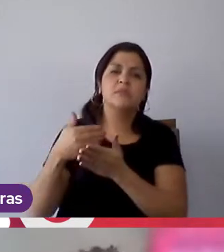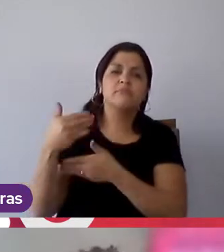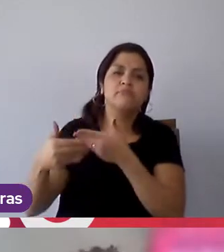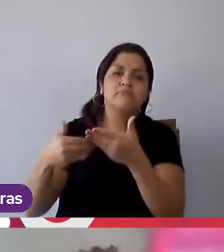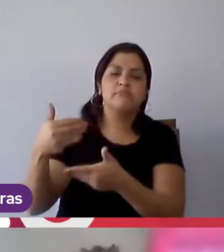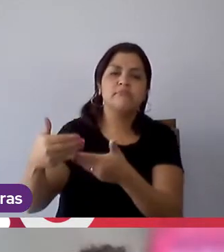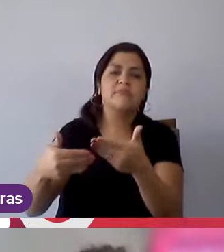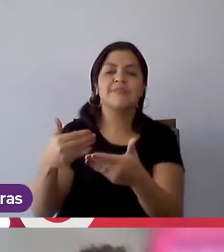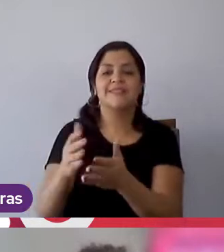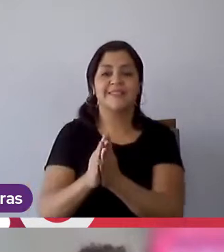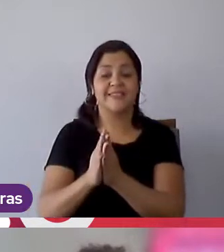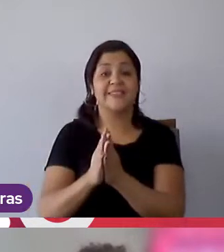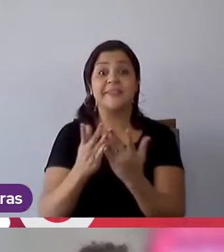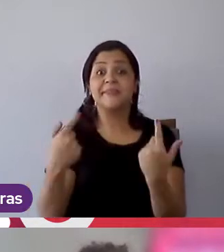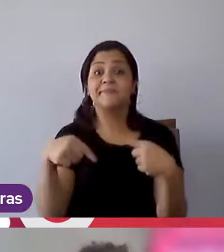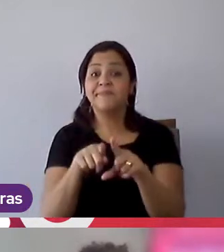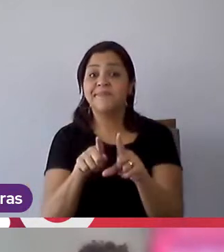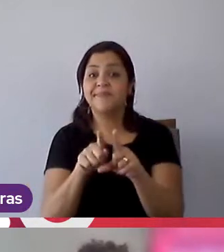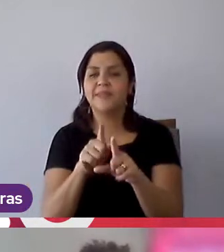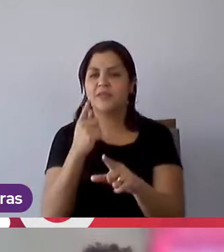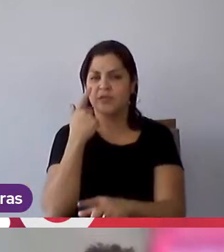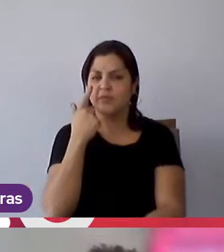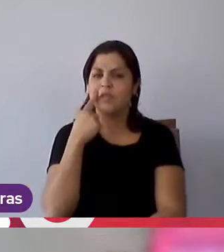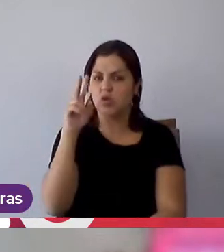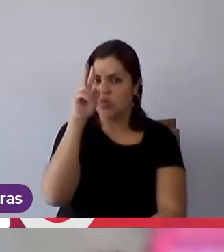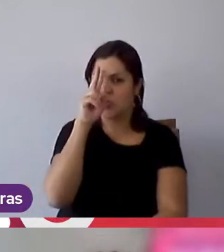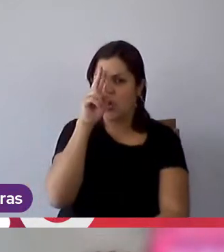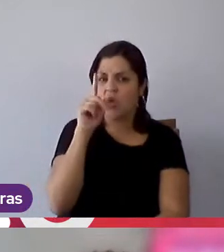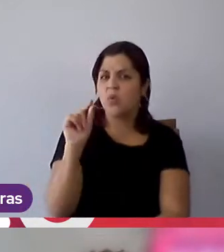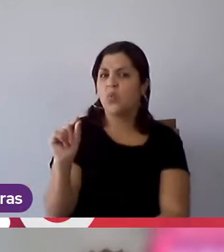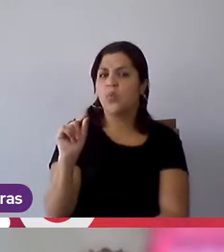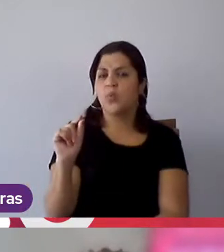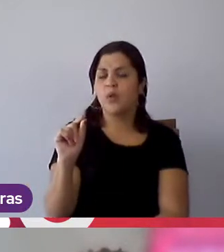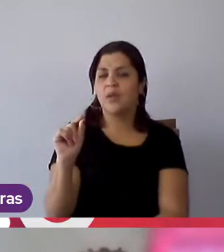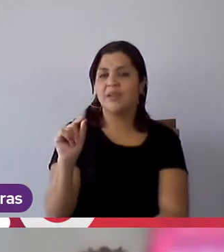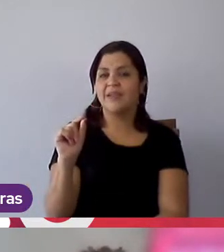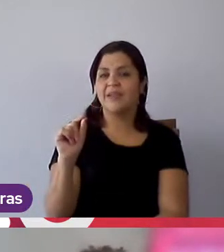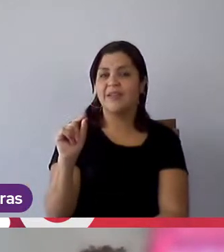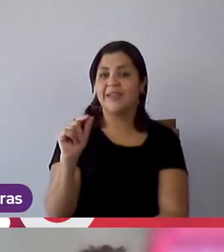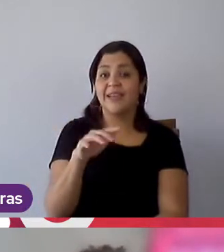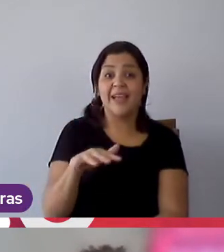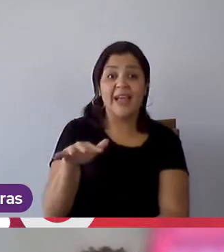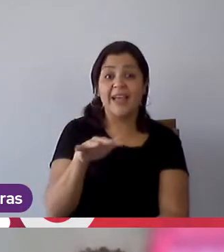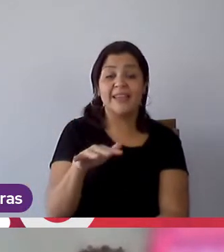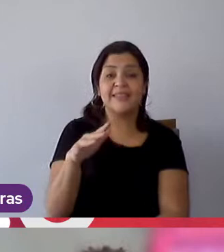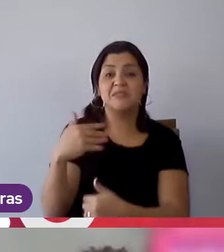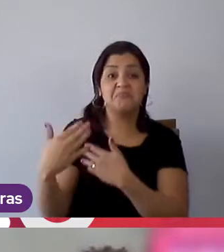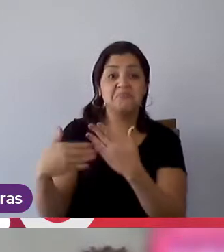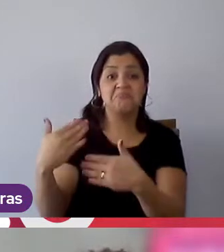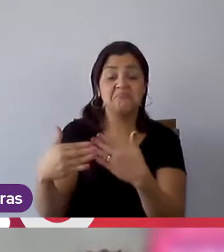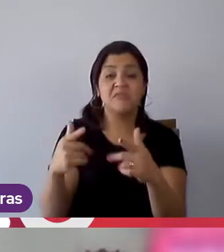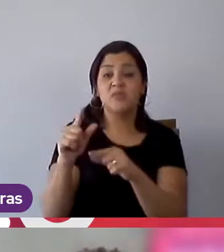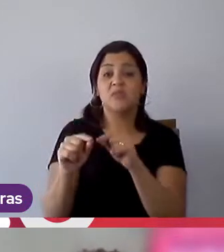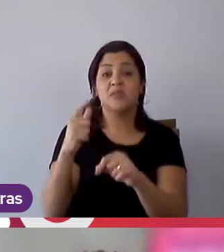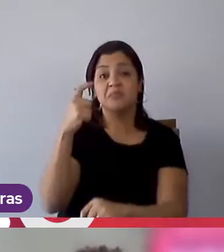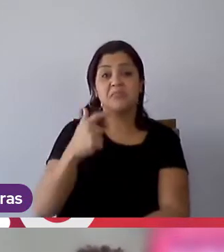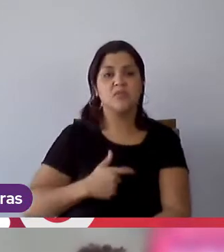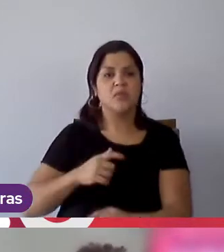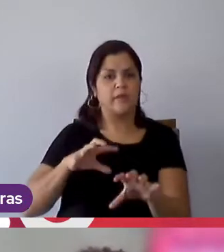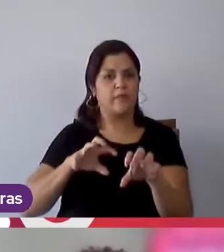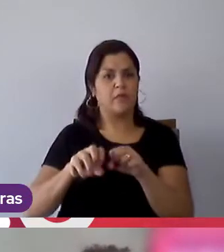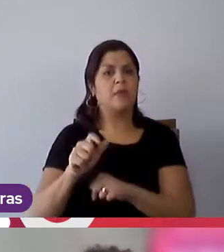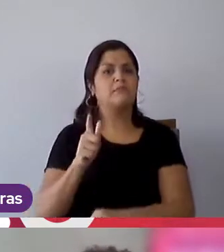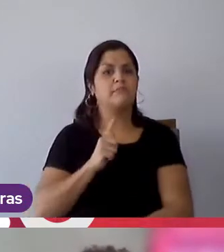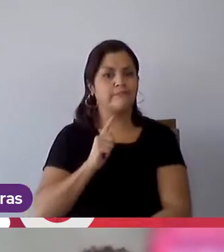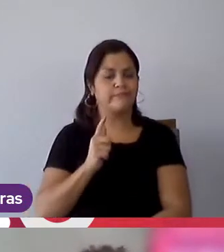e também eu já vi várias histórias aqui nessa feira de carreiras mesmo de pessoas que são formadas,